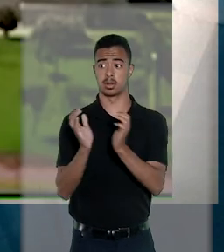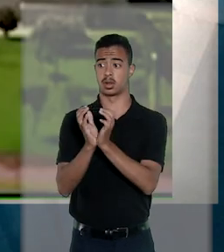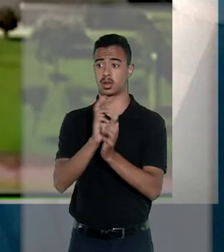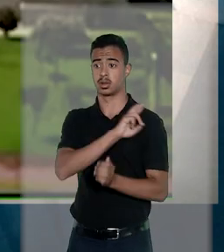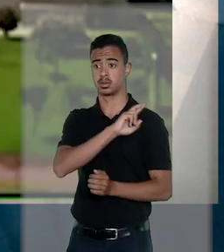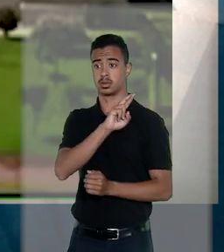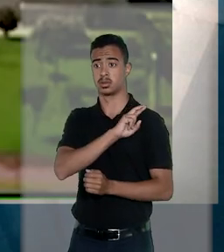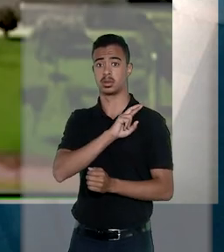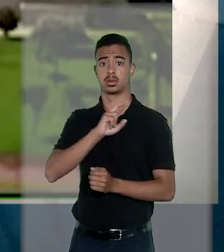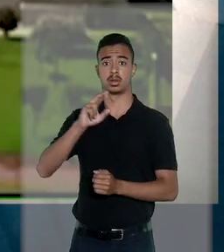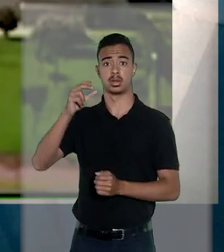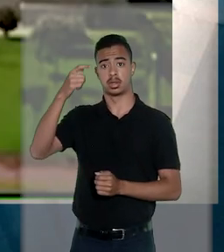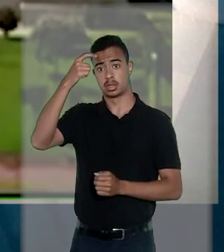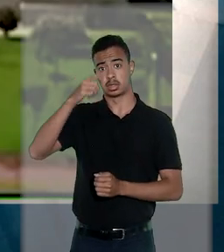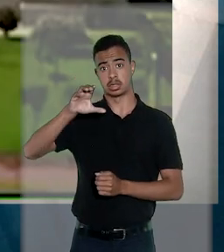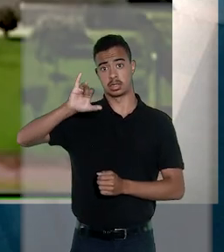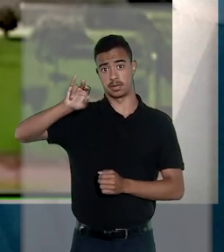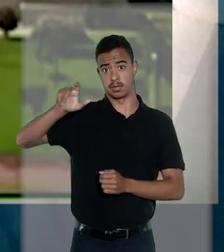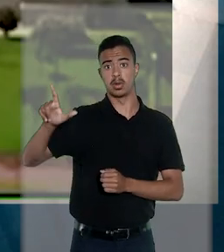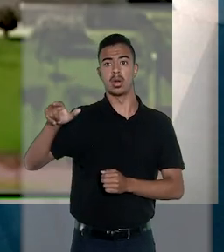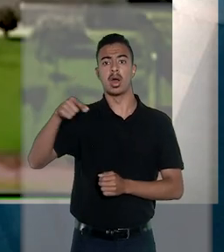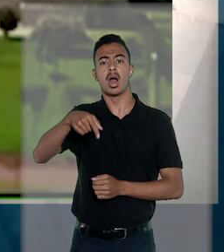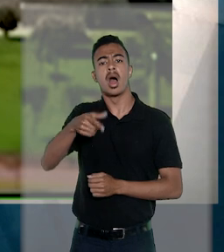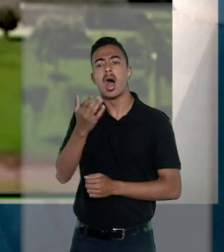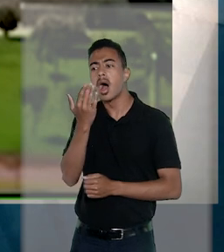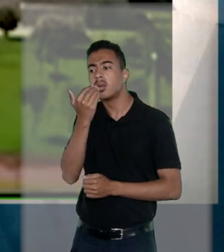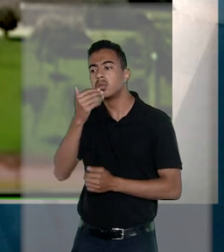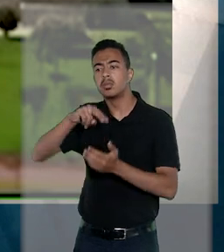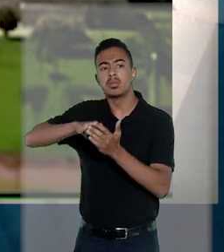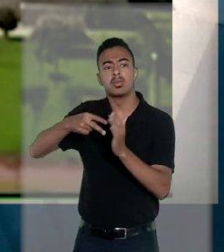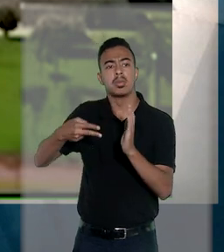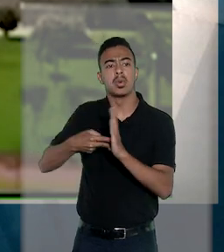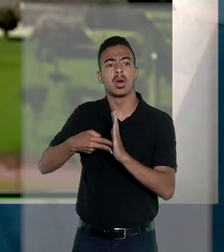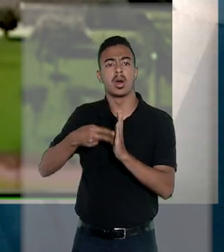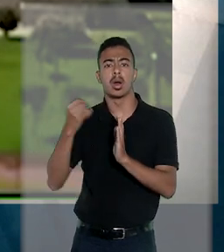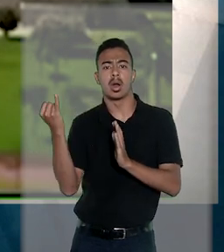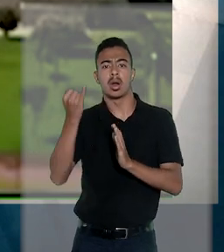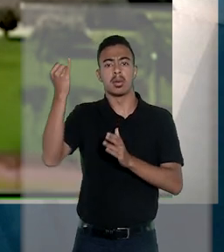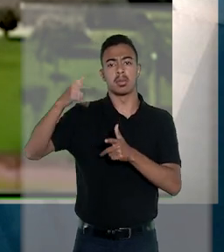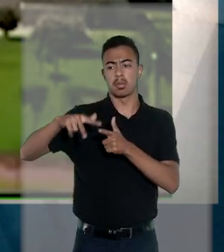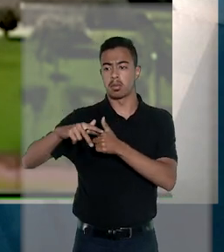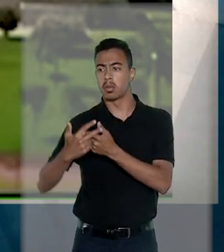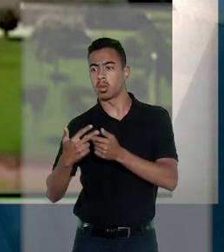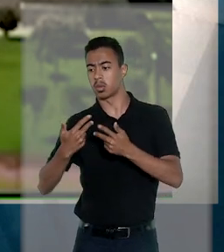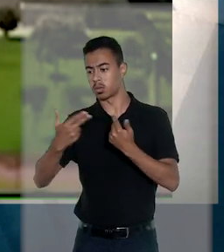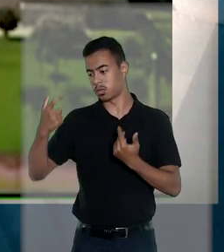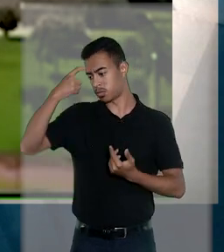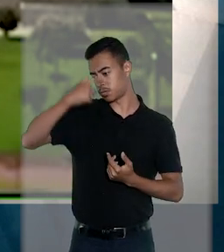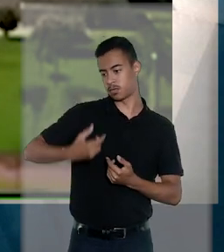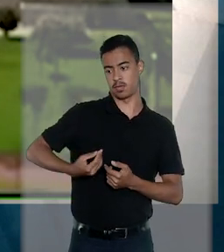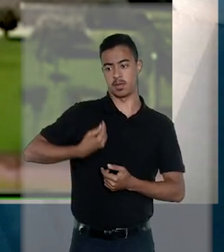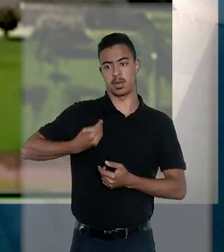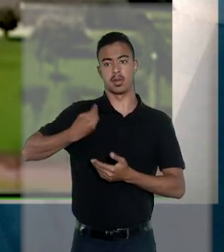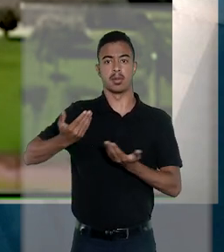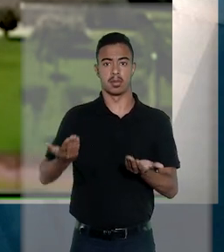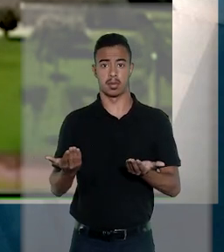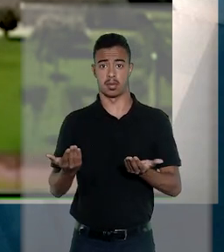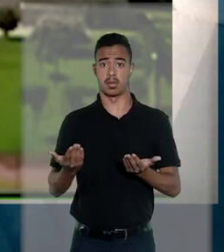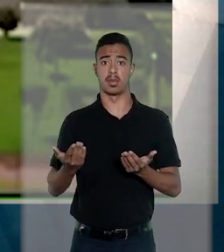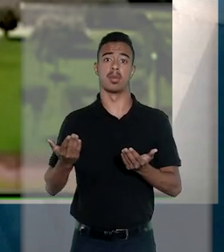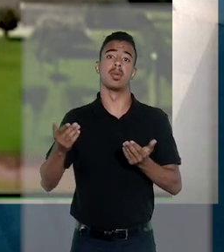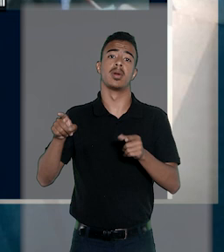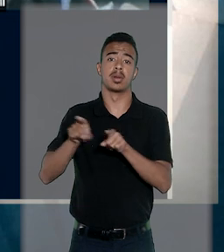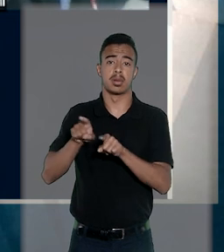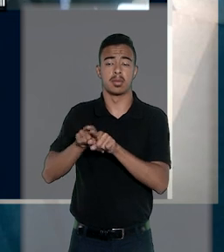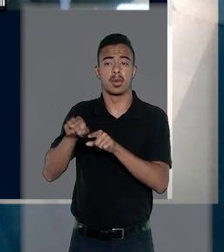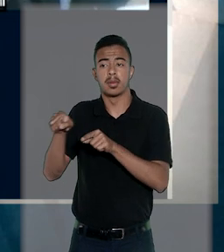matéria de responsabilidade civil, os alimentos não se mostram, a princípio, essenciais à manutenção da subsistência e da vida do